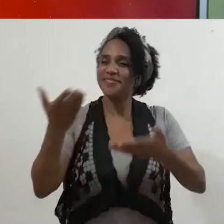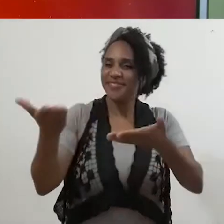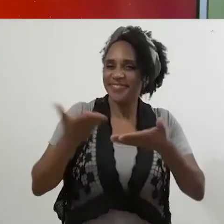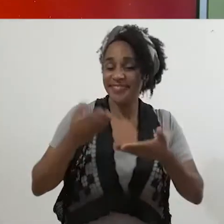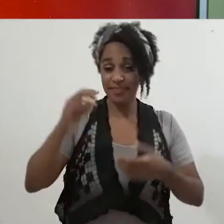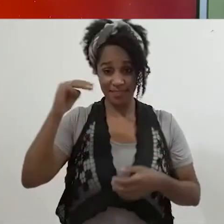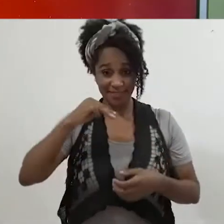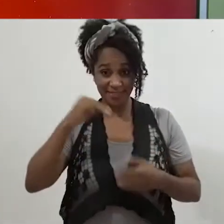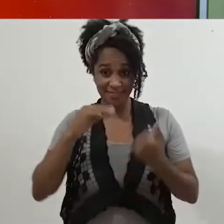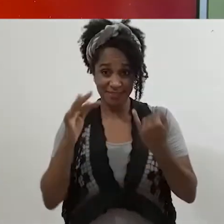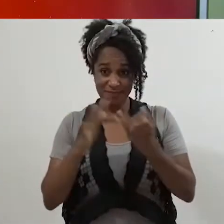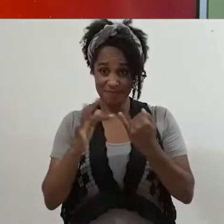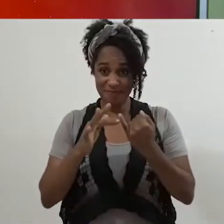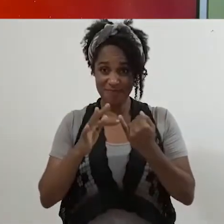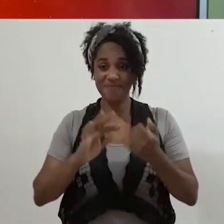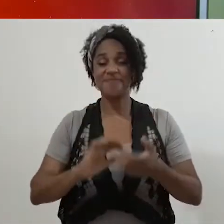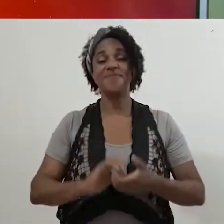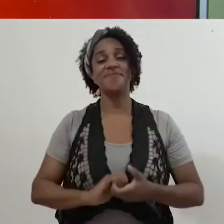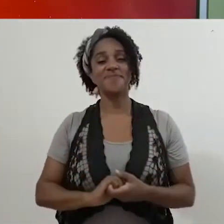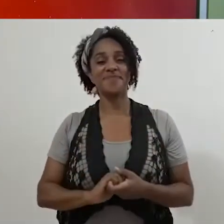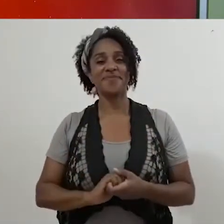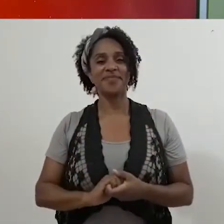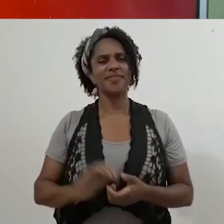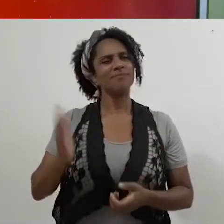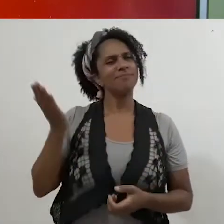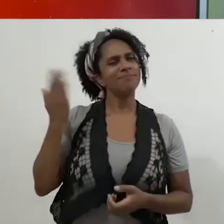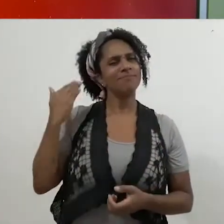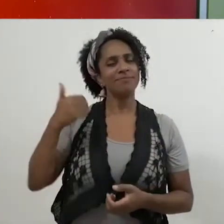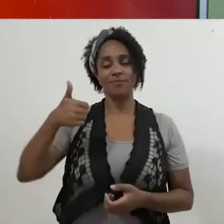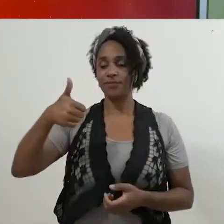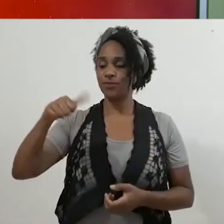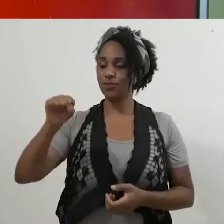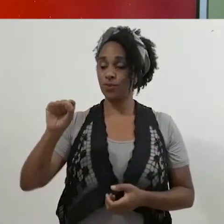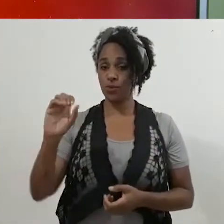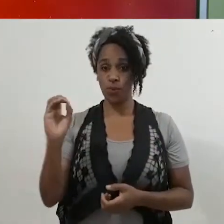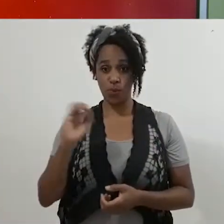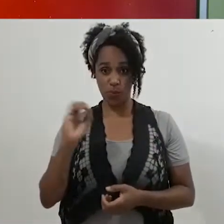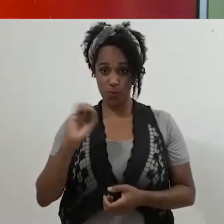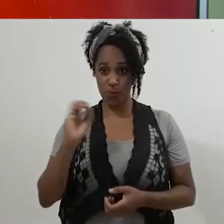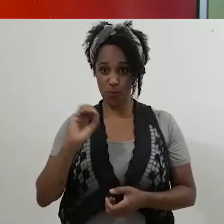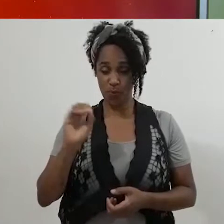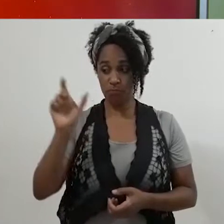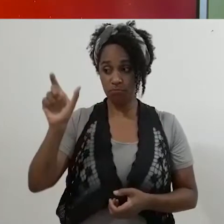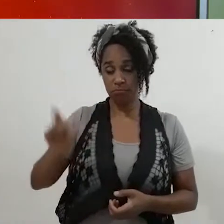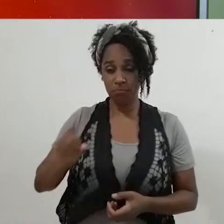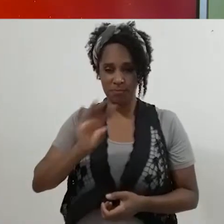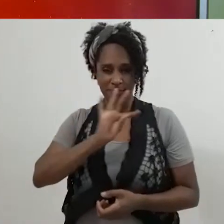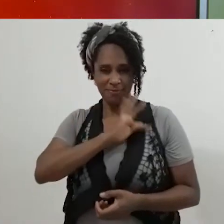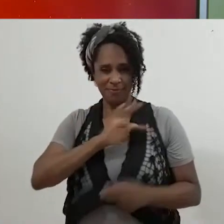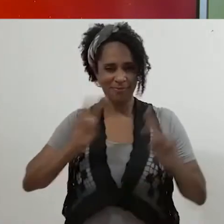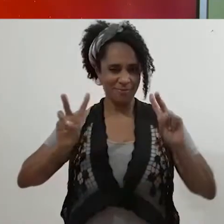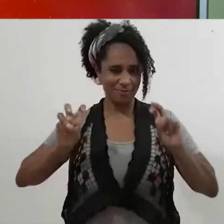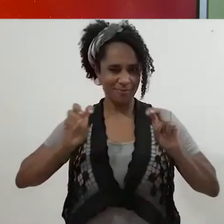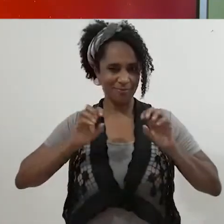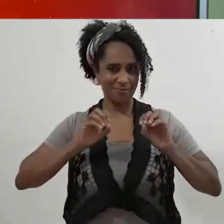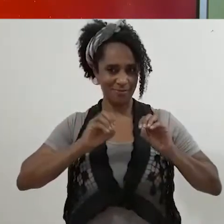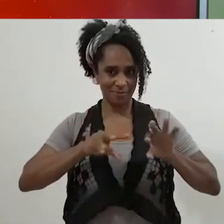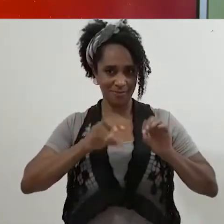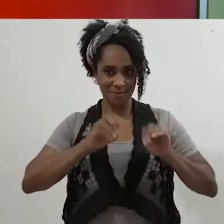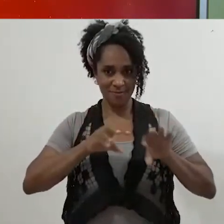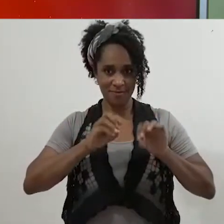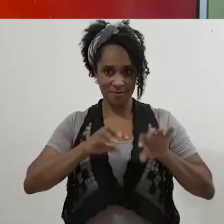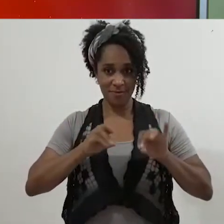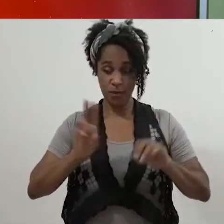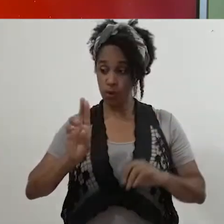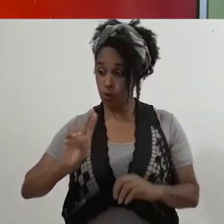Bem-vindos ao Minuto IFBA dessa semana. No último 18 de outubro, a técnica em